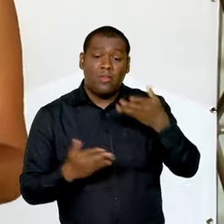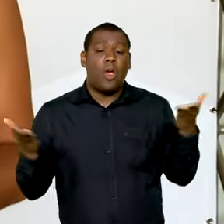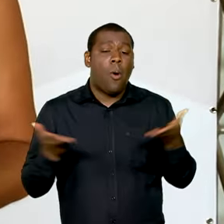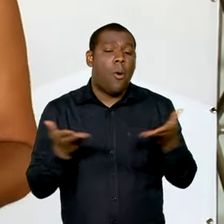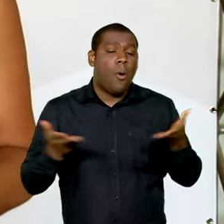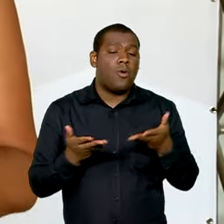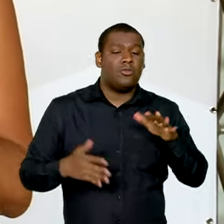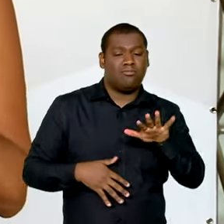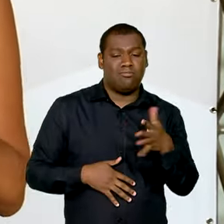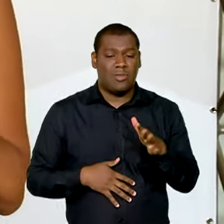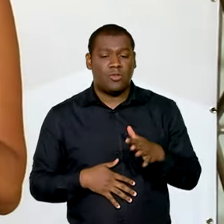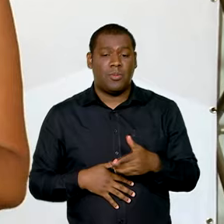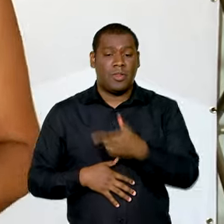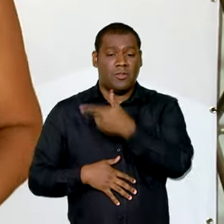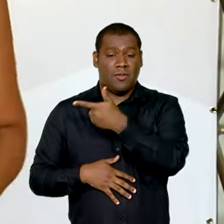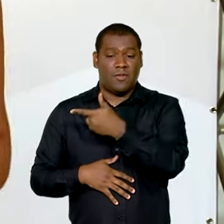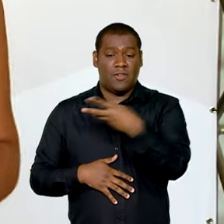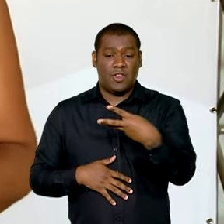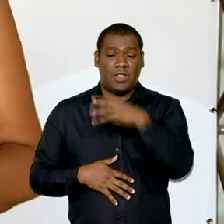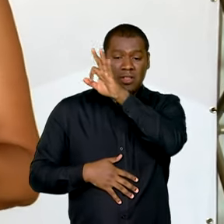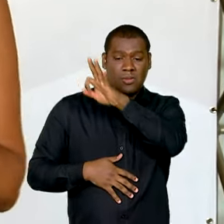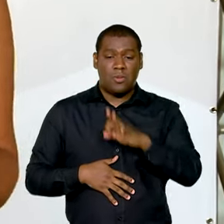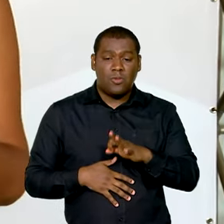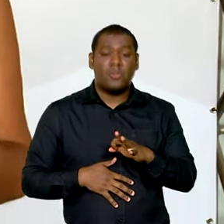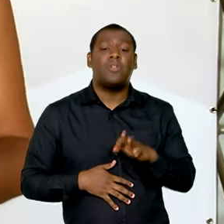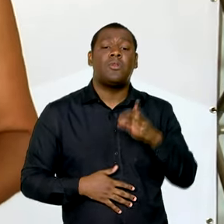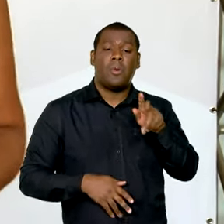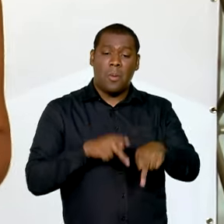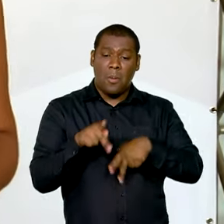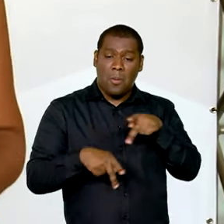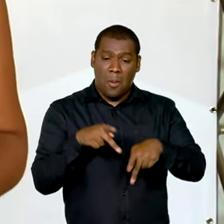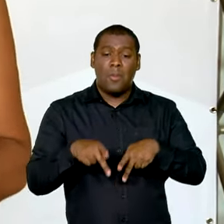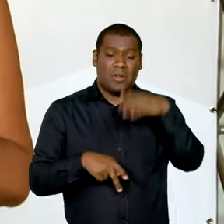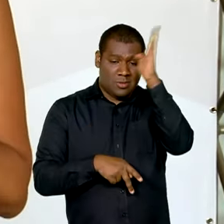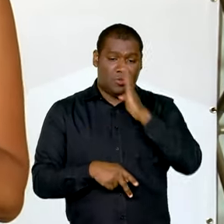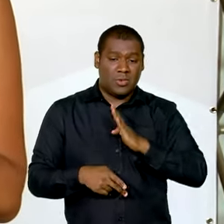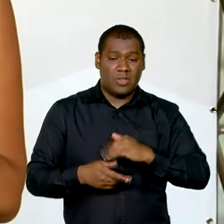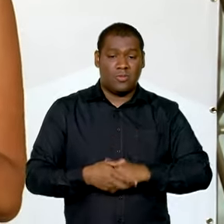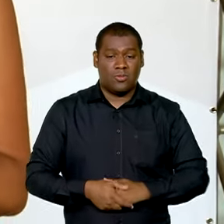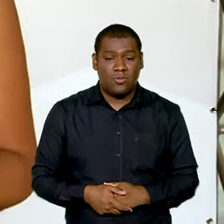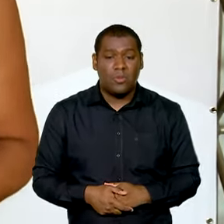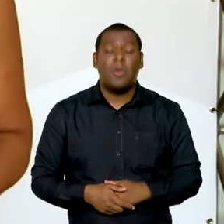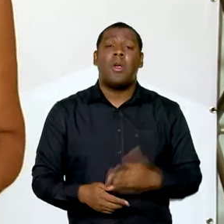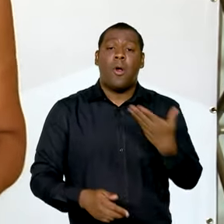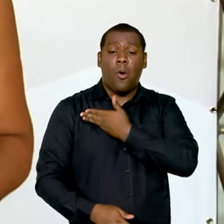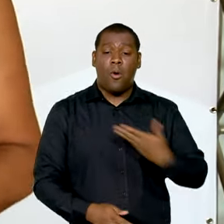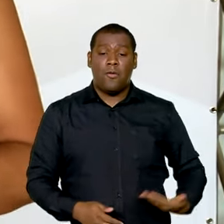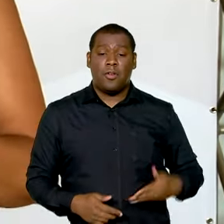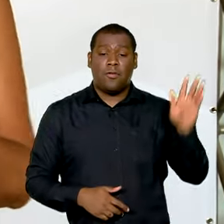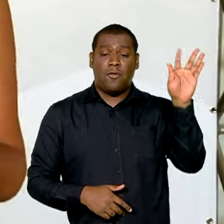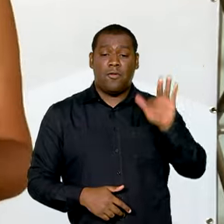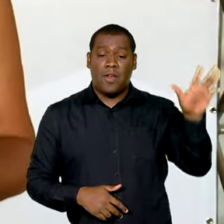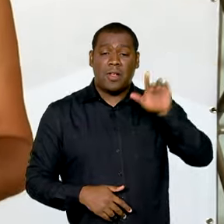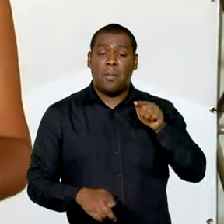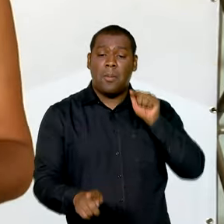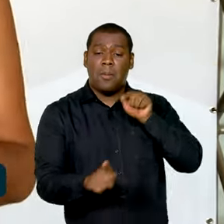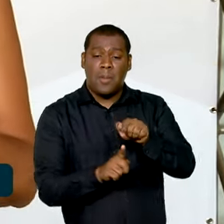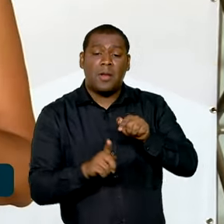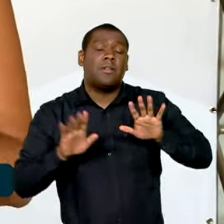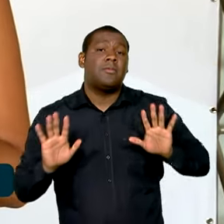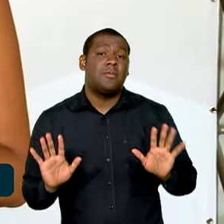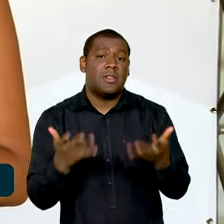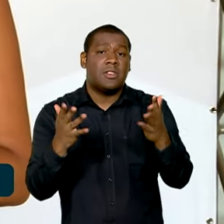aproximadamente 23% da população brasileira. A meta do governo federal é promover